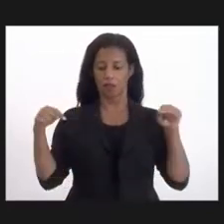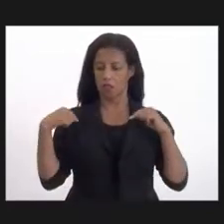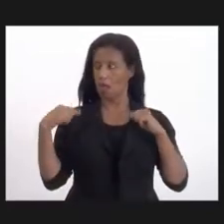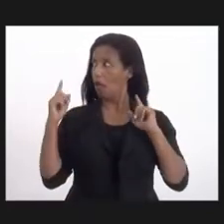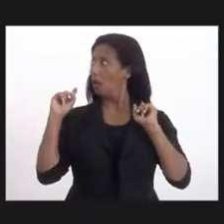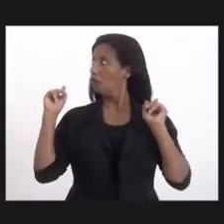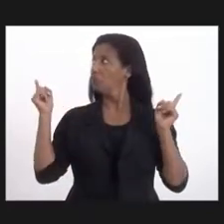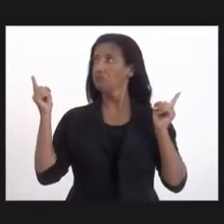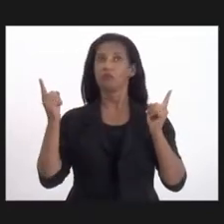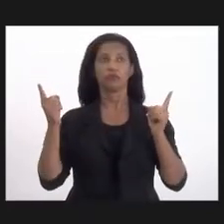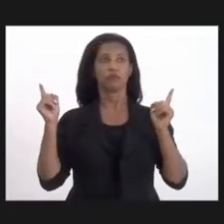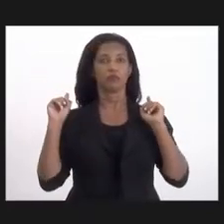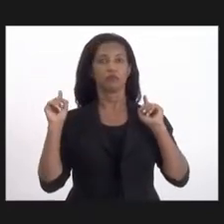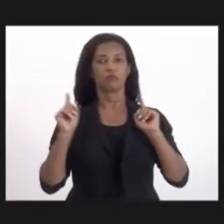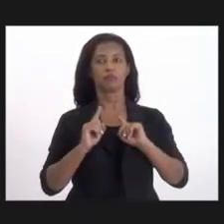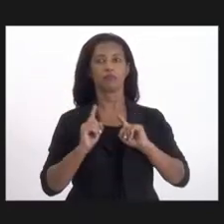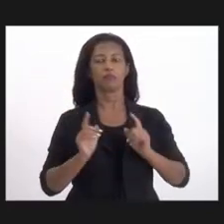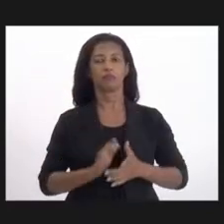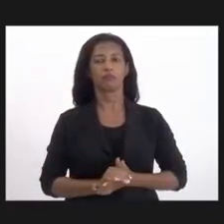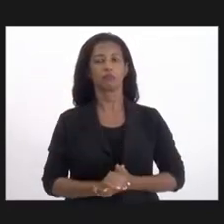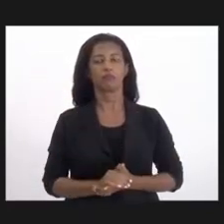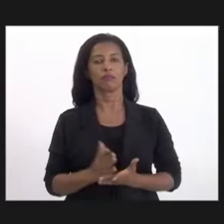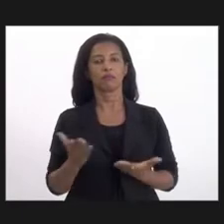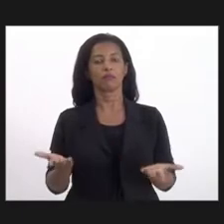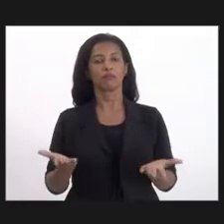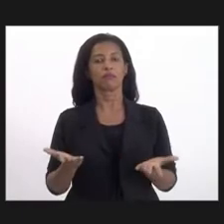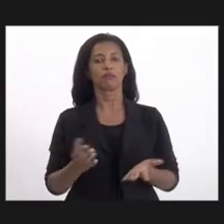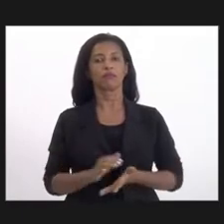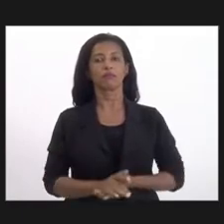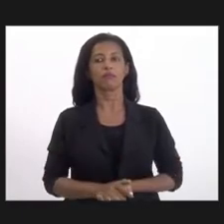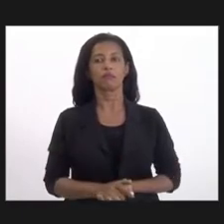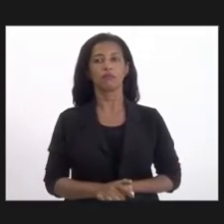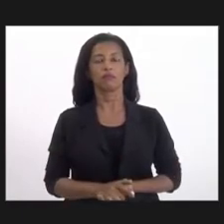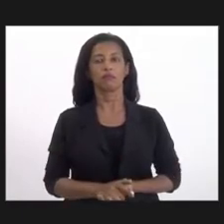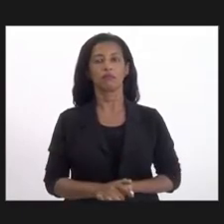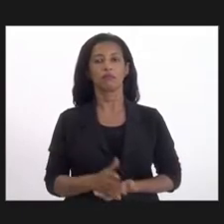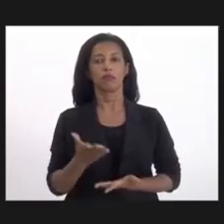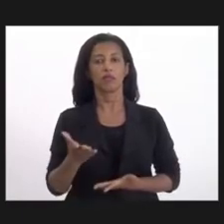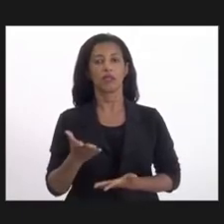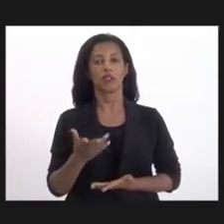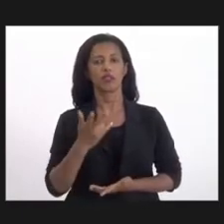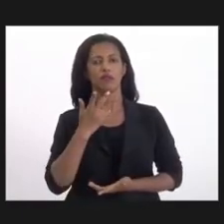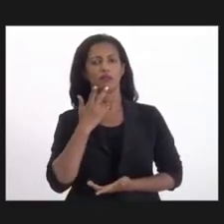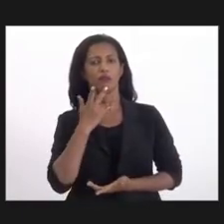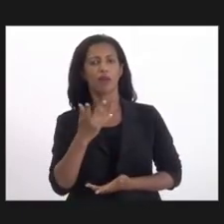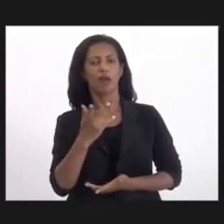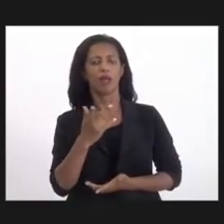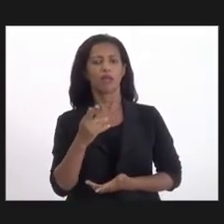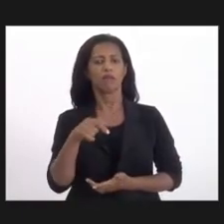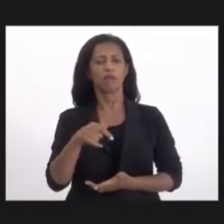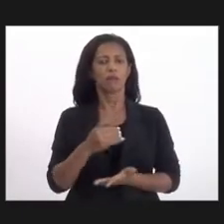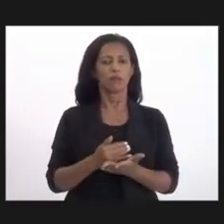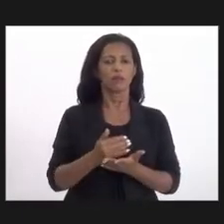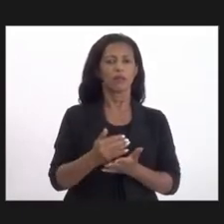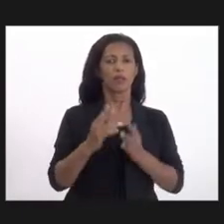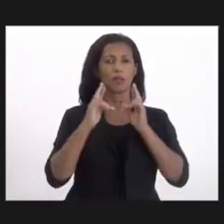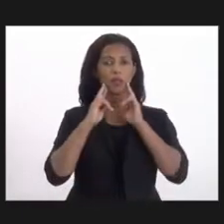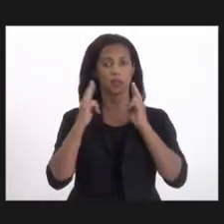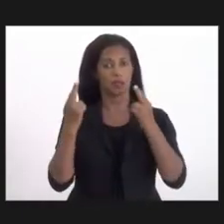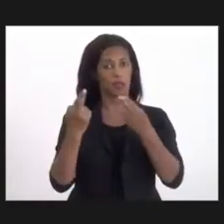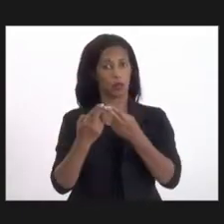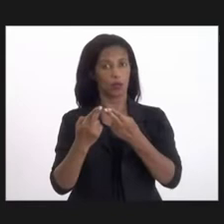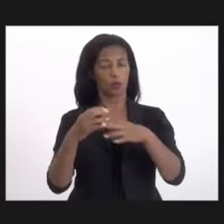espaço e a gente, então, vai compor essa audiência online